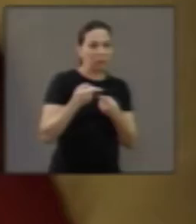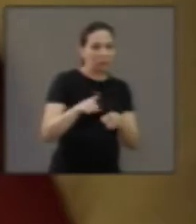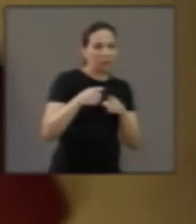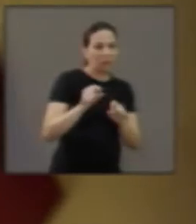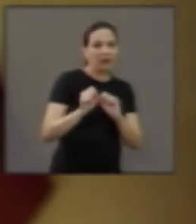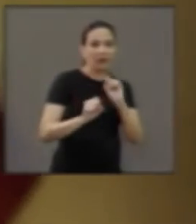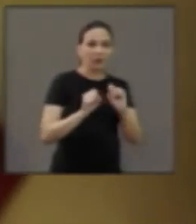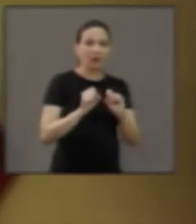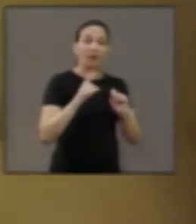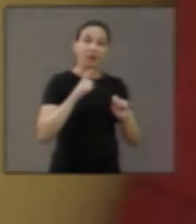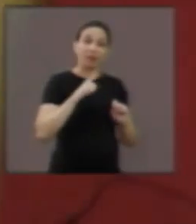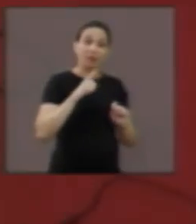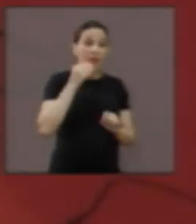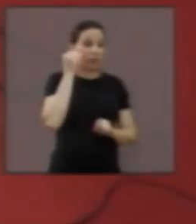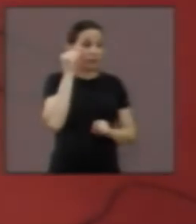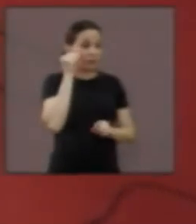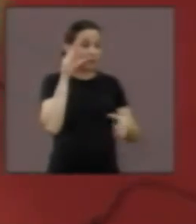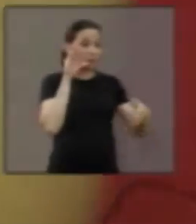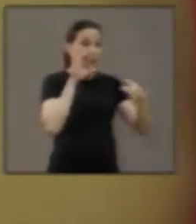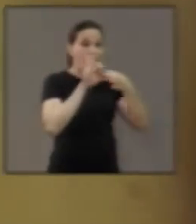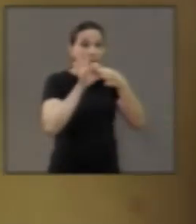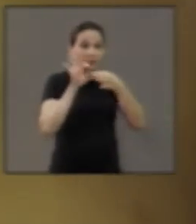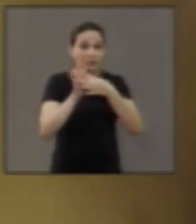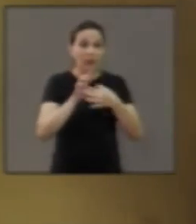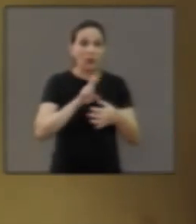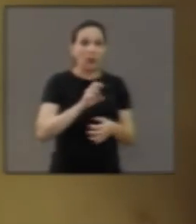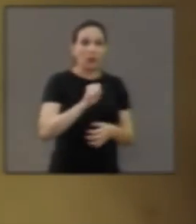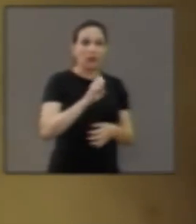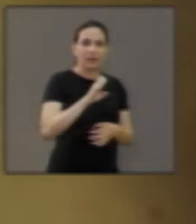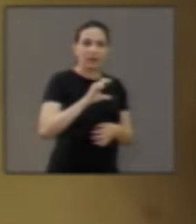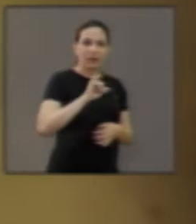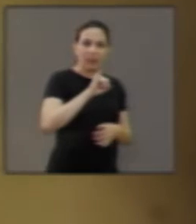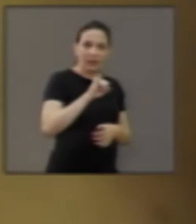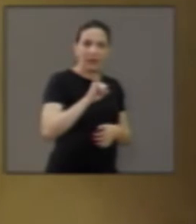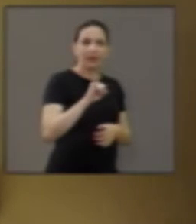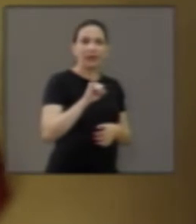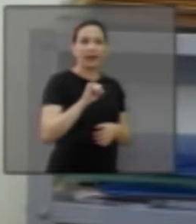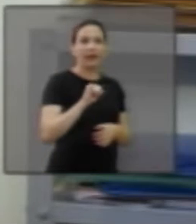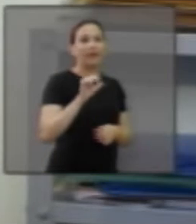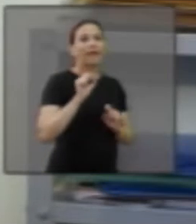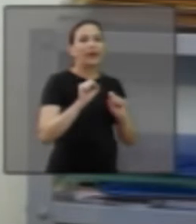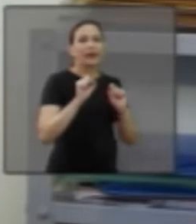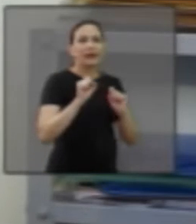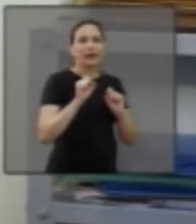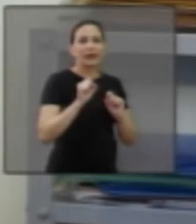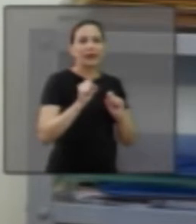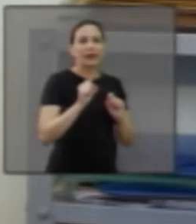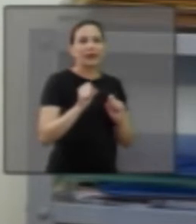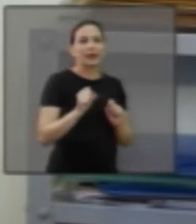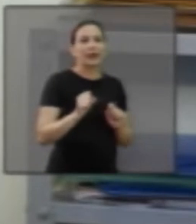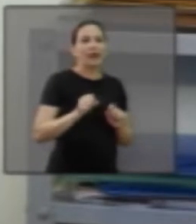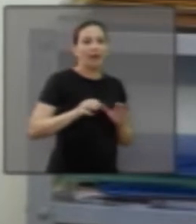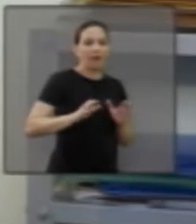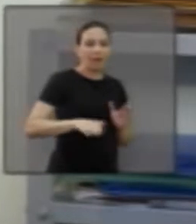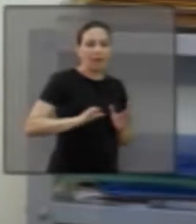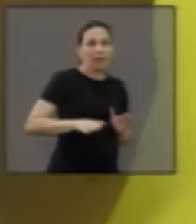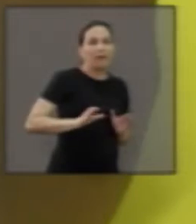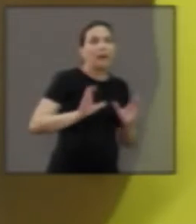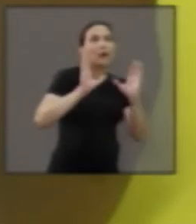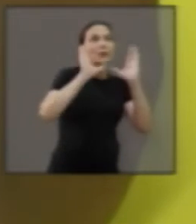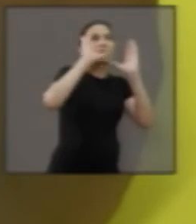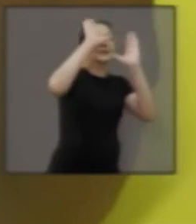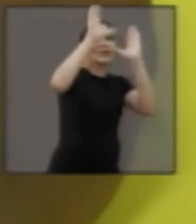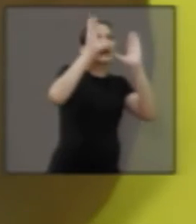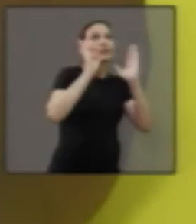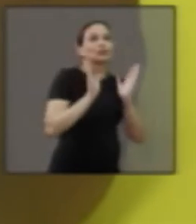A gente está até buscando algumas parcerias, né? A Roseli já esteve aqui, que é uma jogadora de